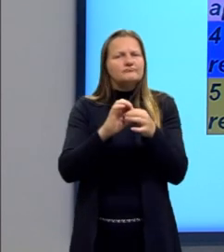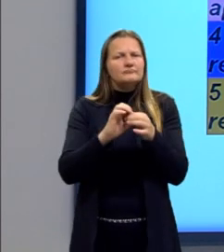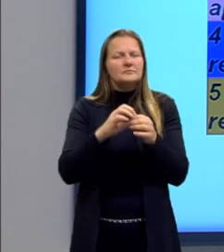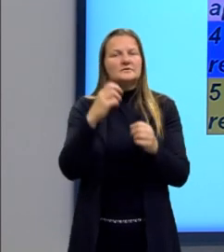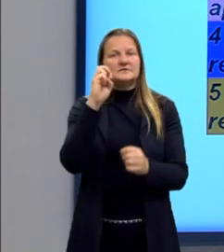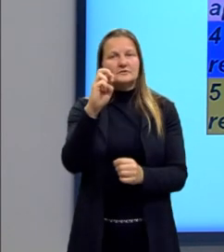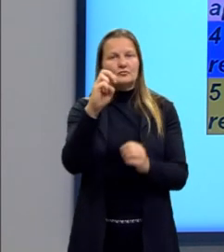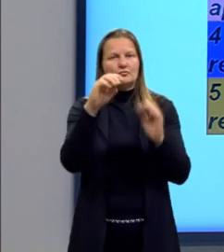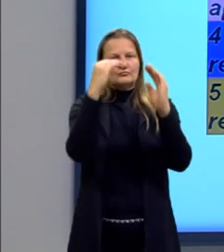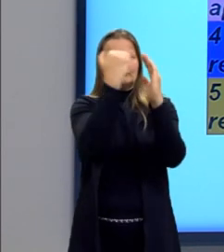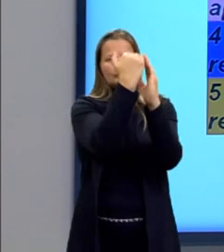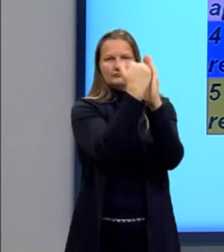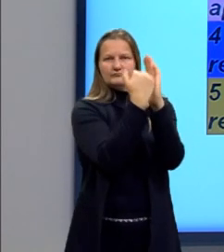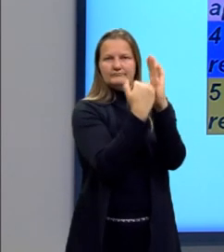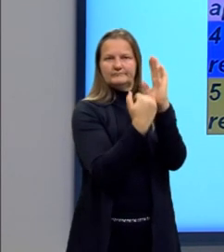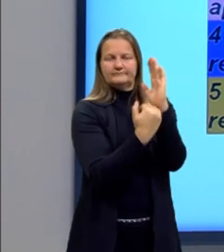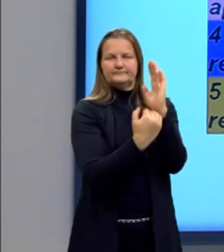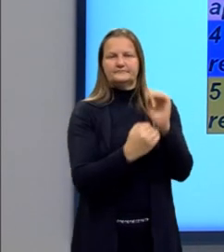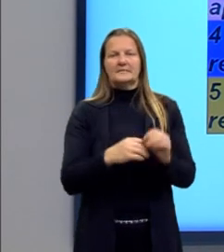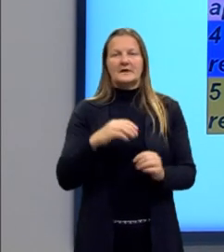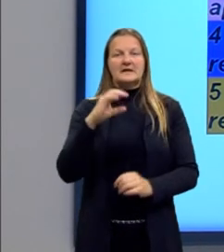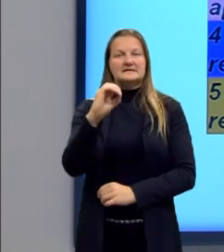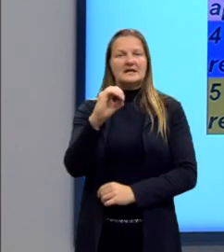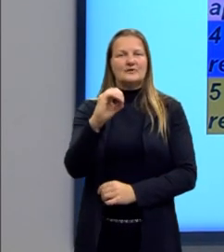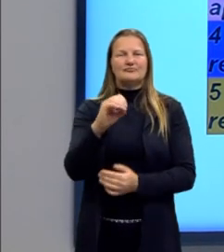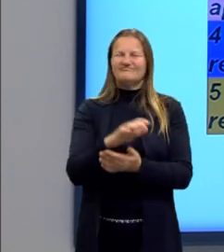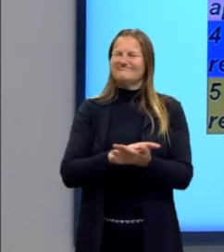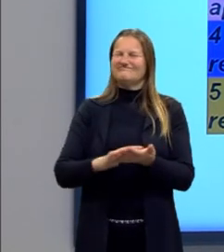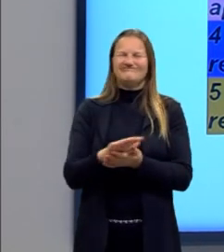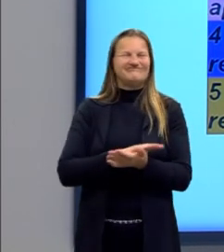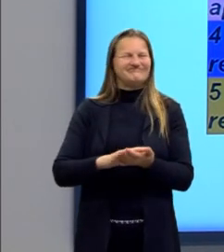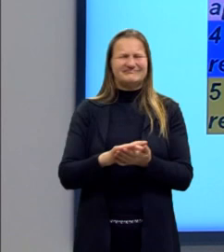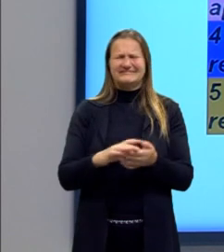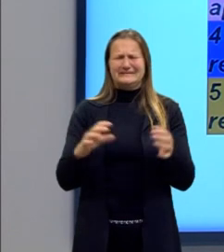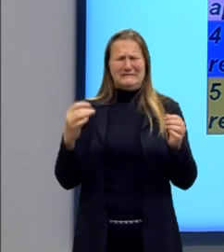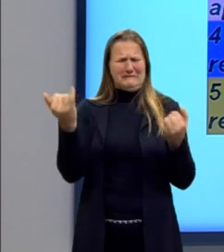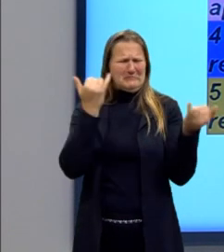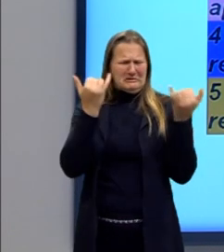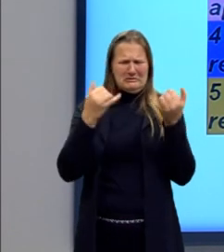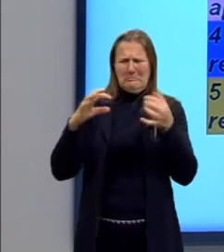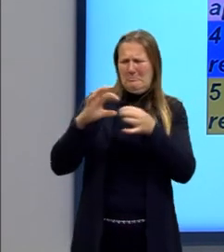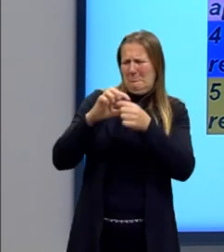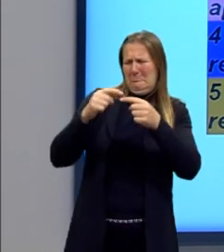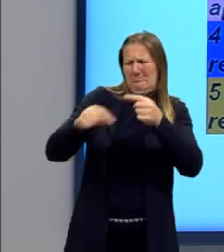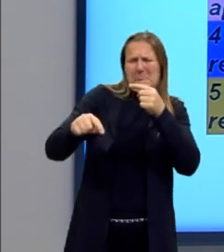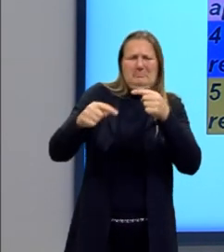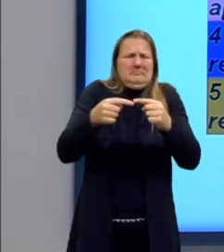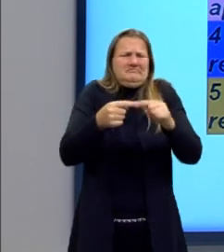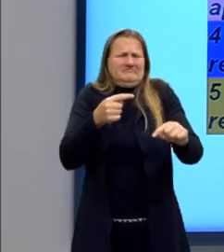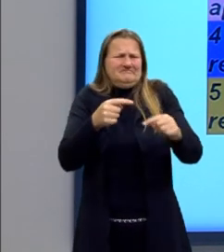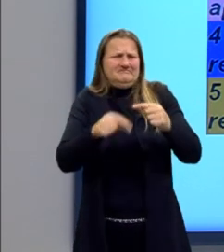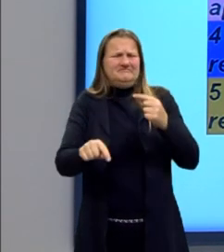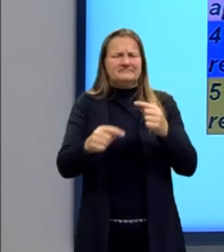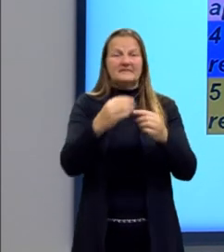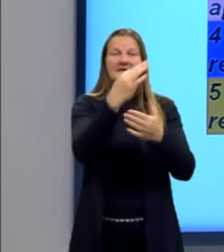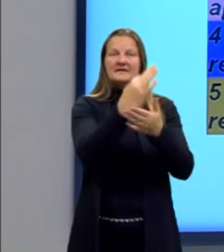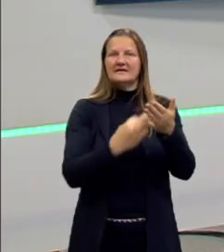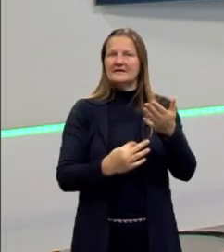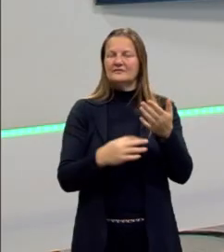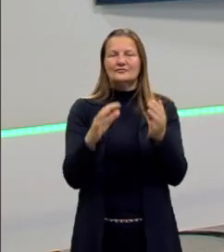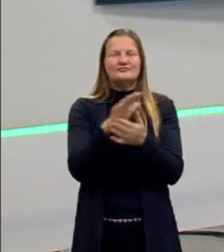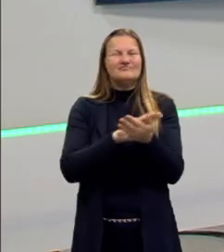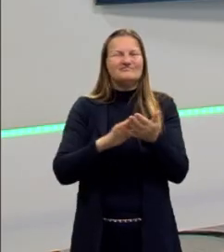níveis aqui. O nível 0 não articula as informações. Ora, se o meu texto não tem informações